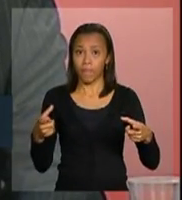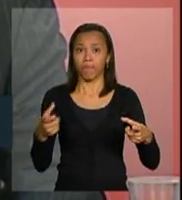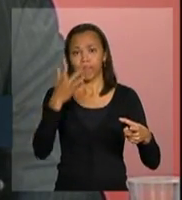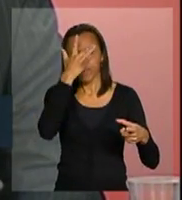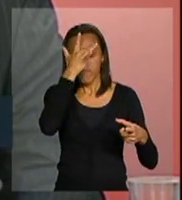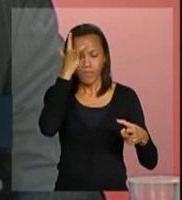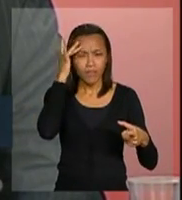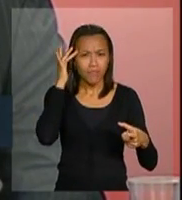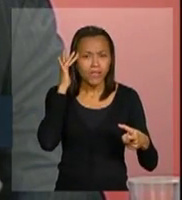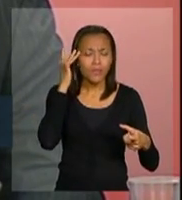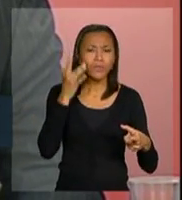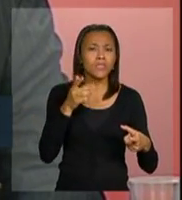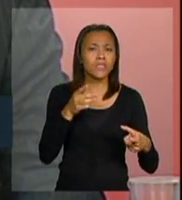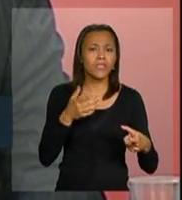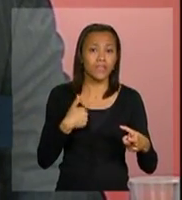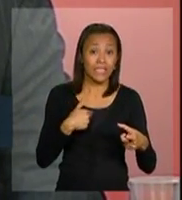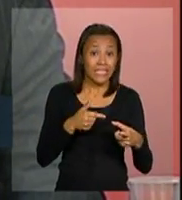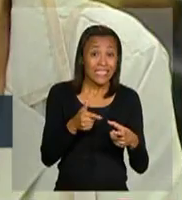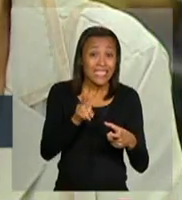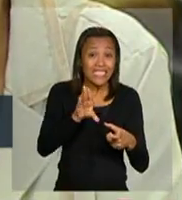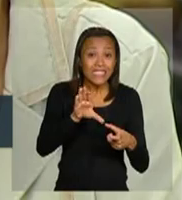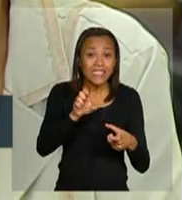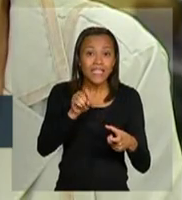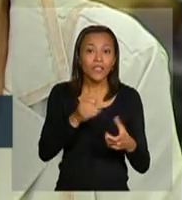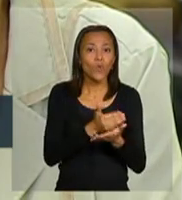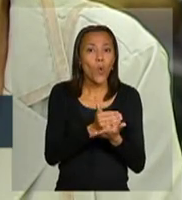começam precocemente o tratamento.